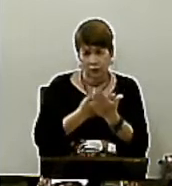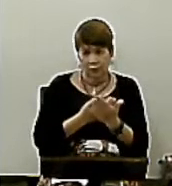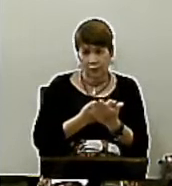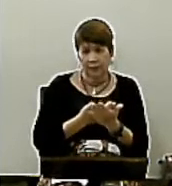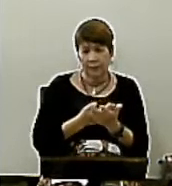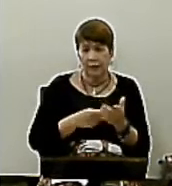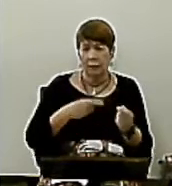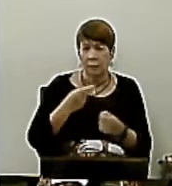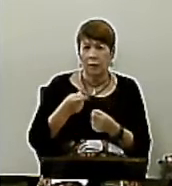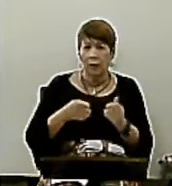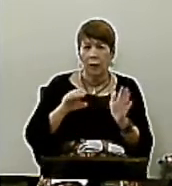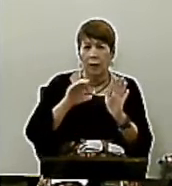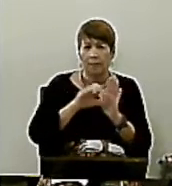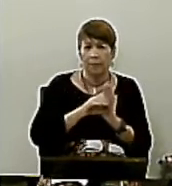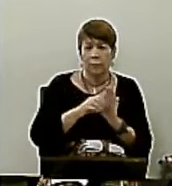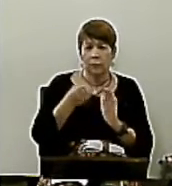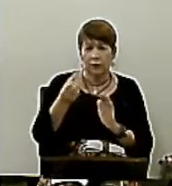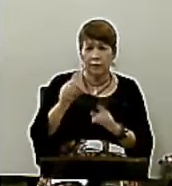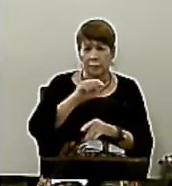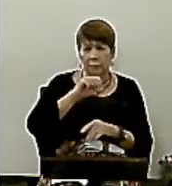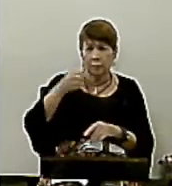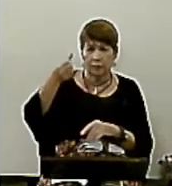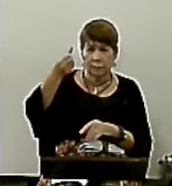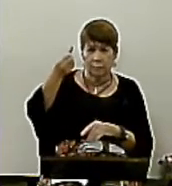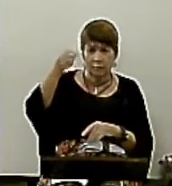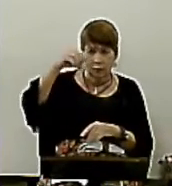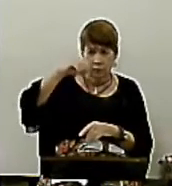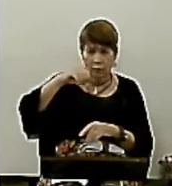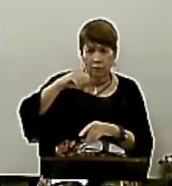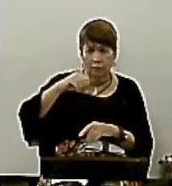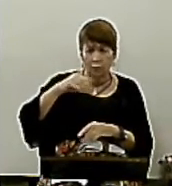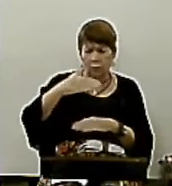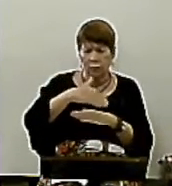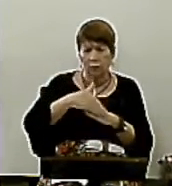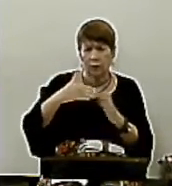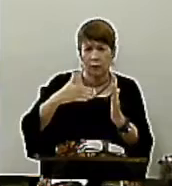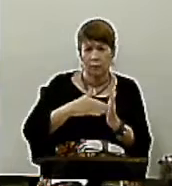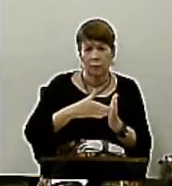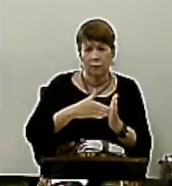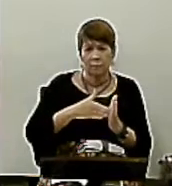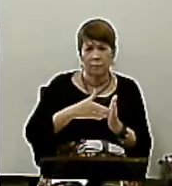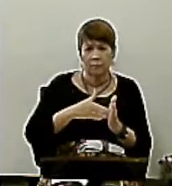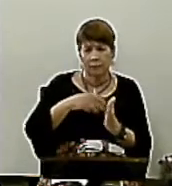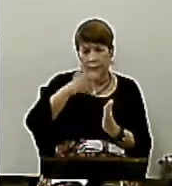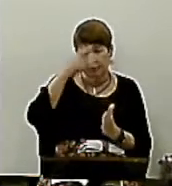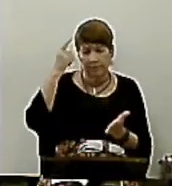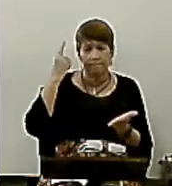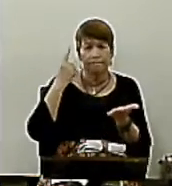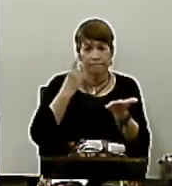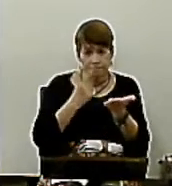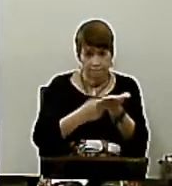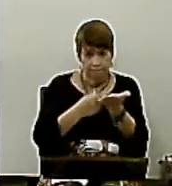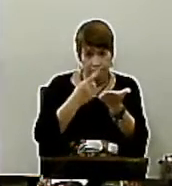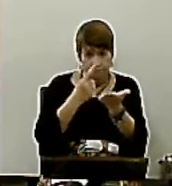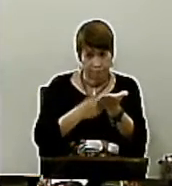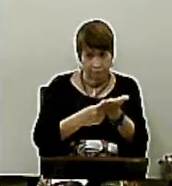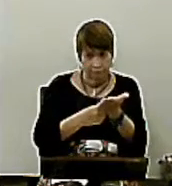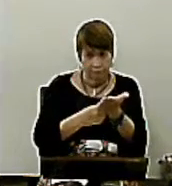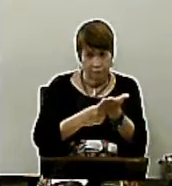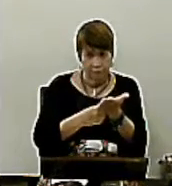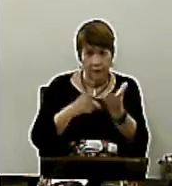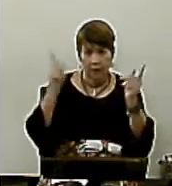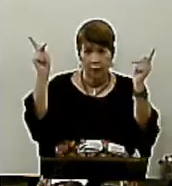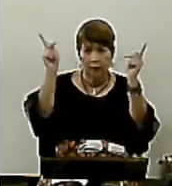versículo 19 Todos os que vivem de acordo ou de conformidade com esta regra Paz e